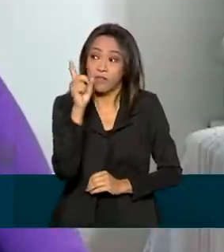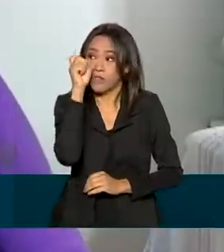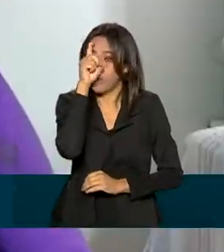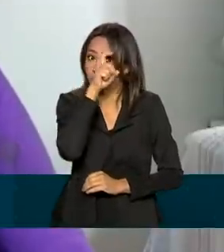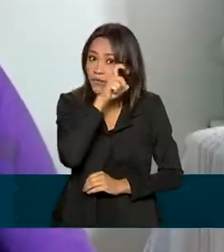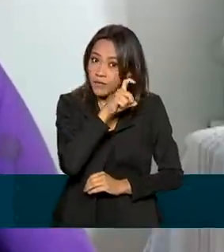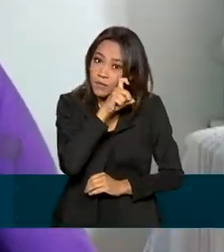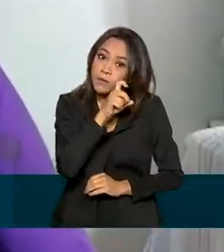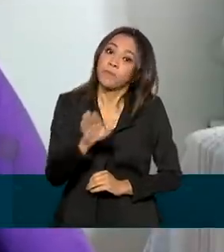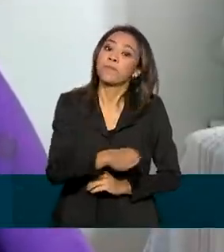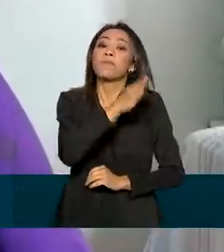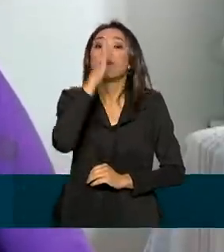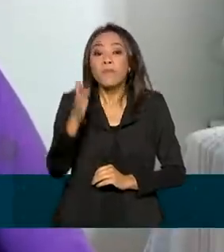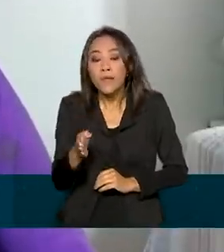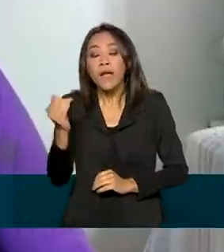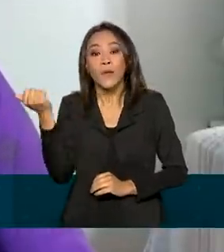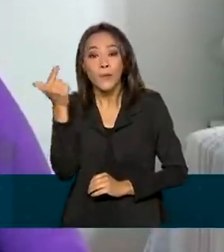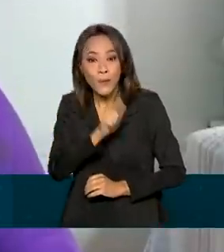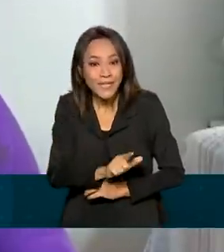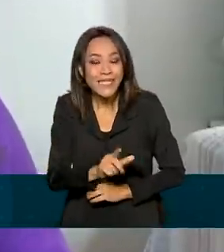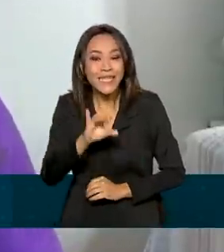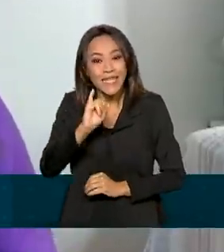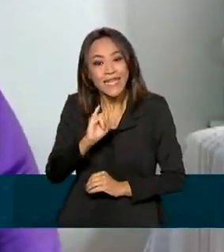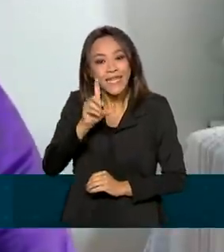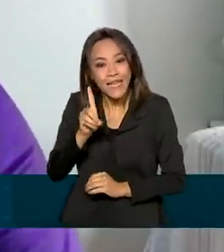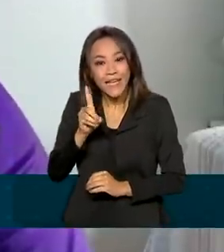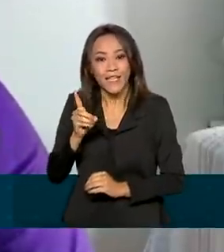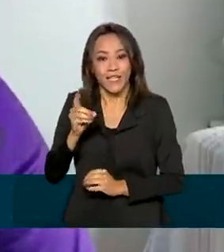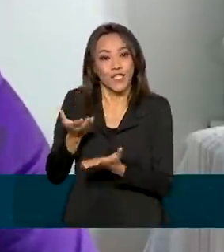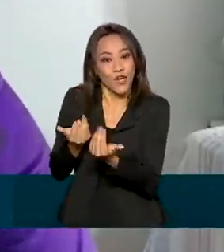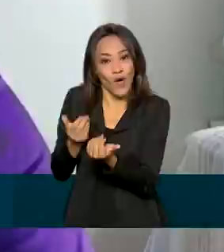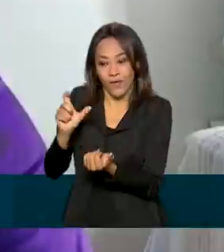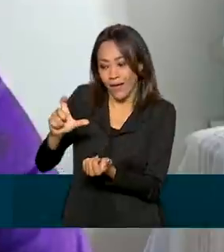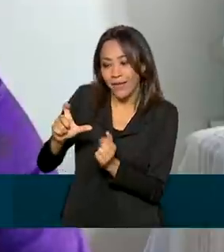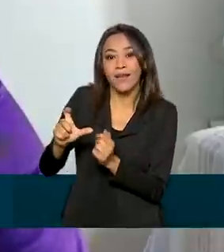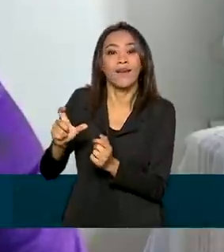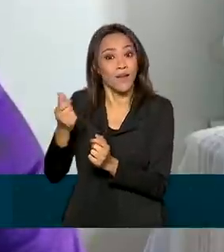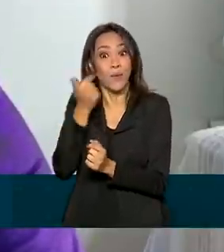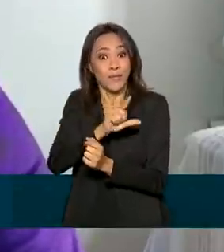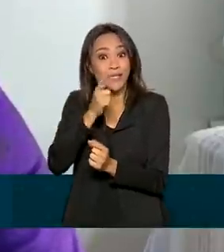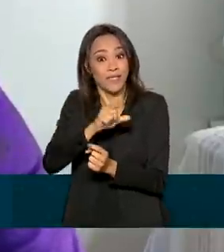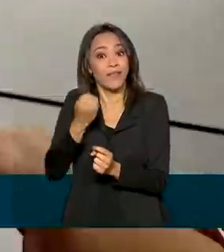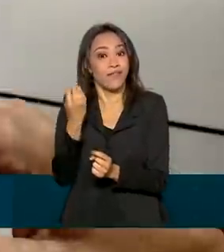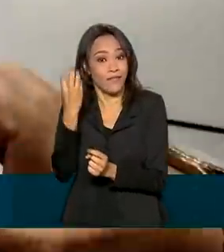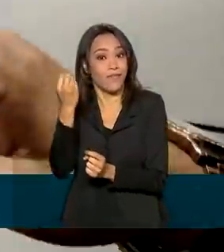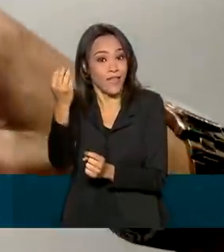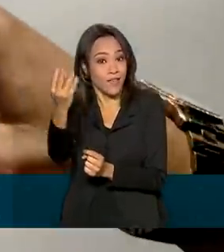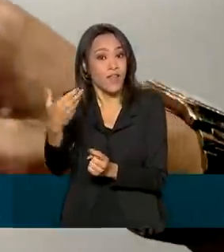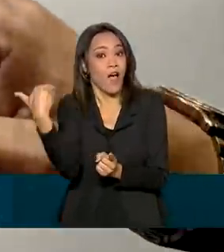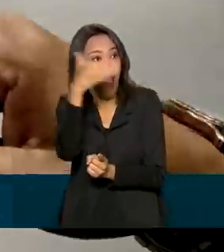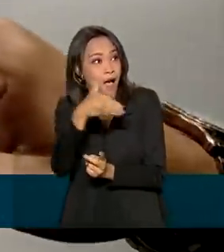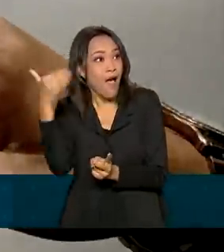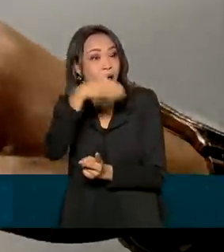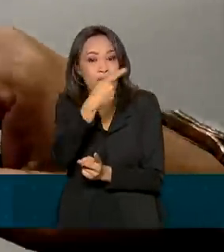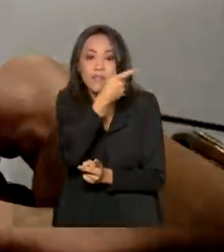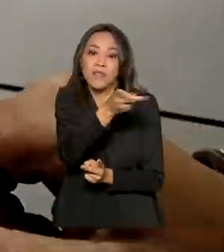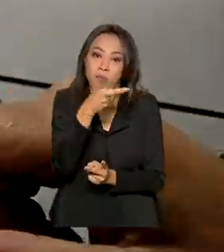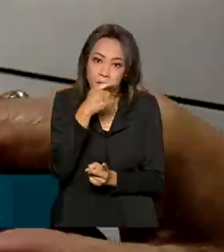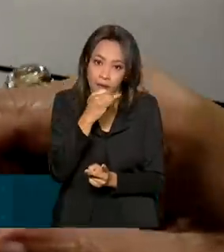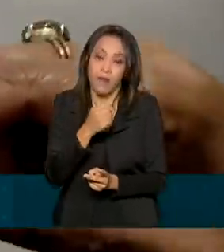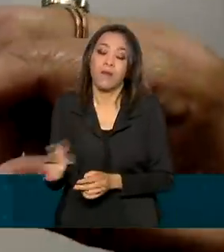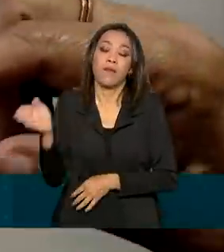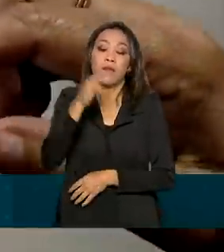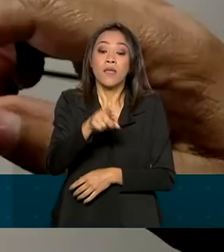eles. E a partir da ID Jovem, quase todas as minhas férias eu consegui visitar os meus pais. O número de carteiras